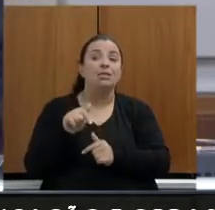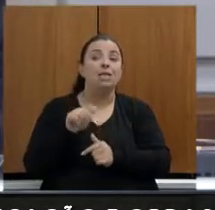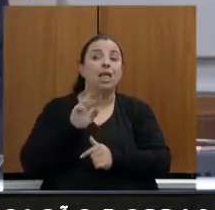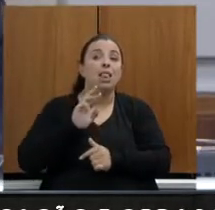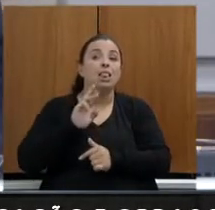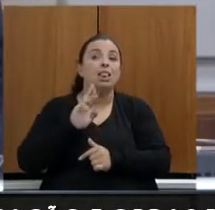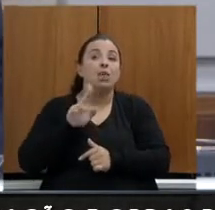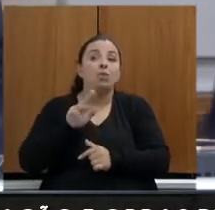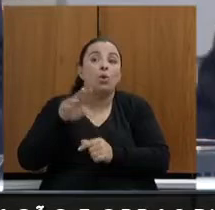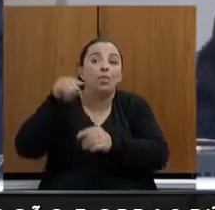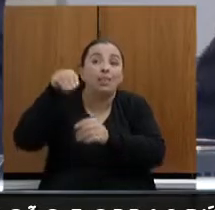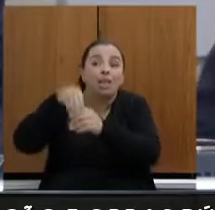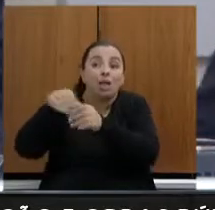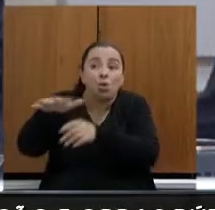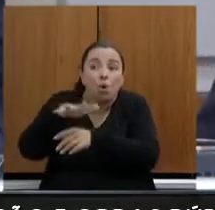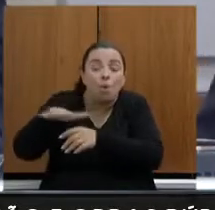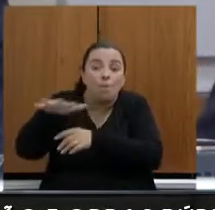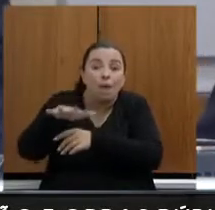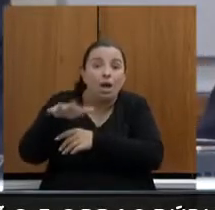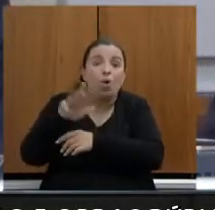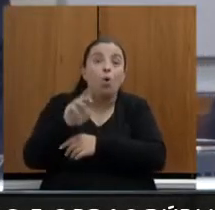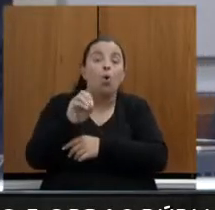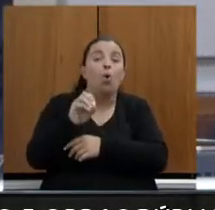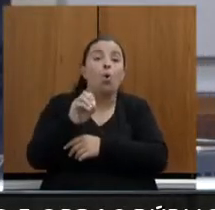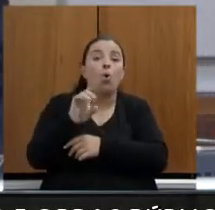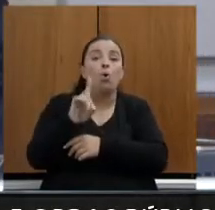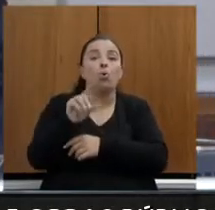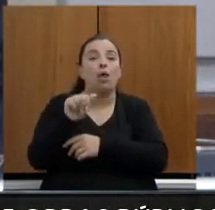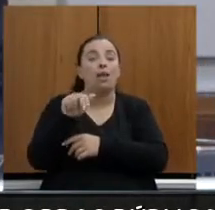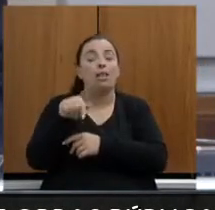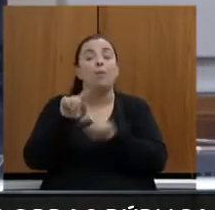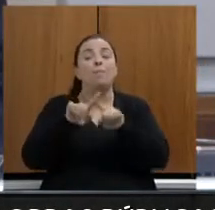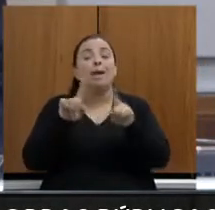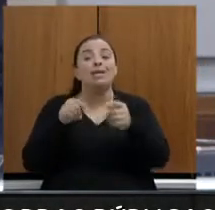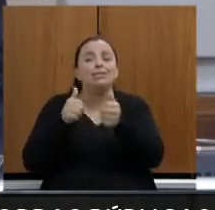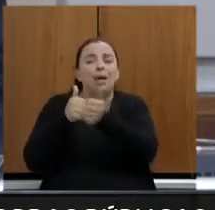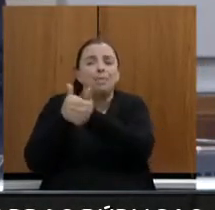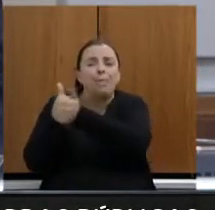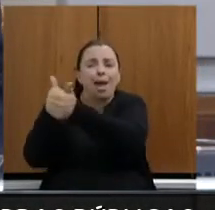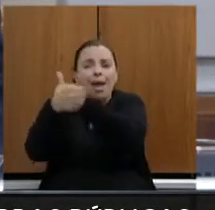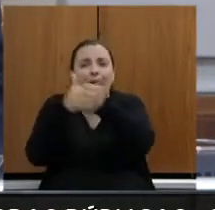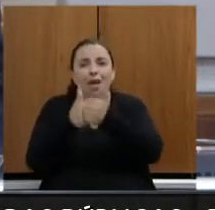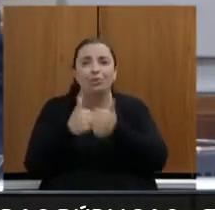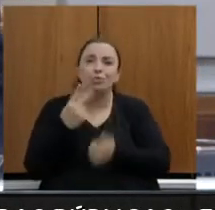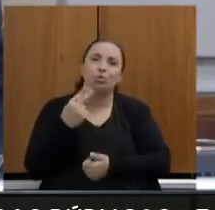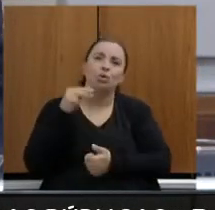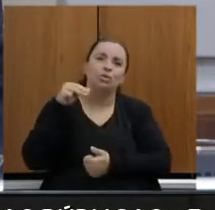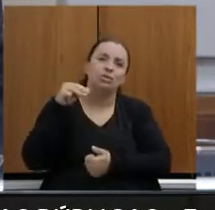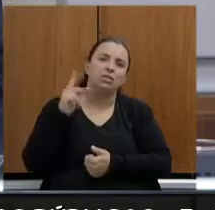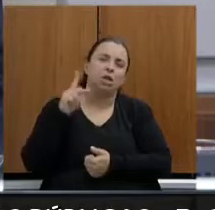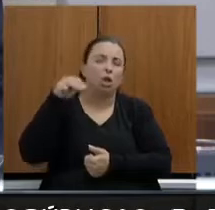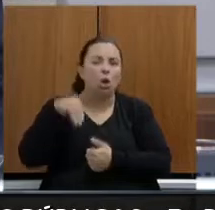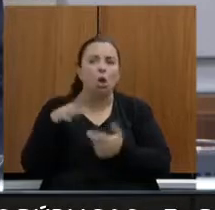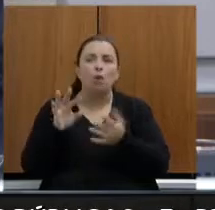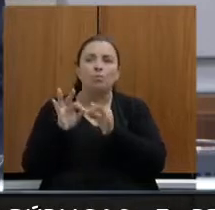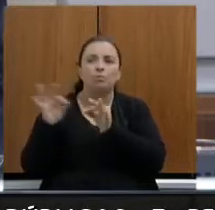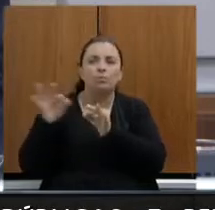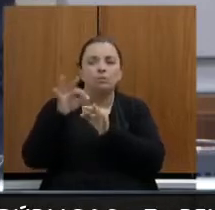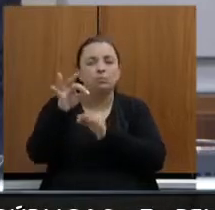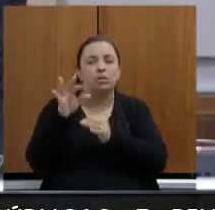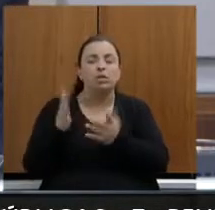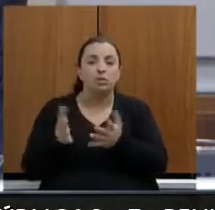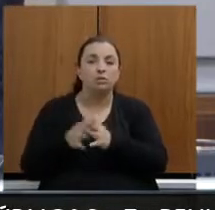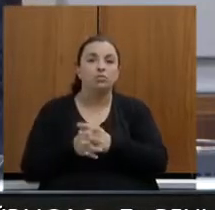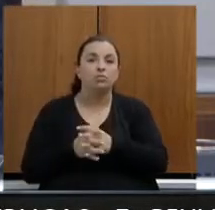próximas, a dois quilômetros, três quilômetros. E essas comunidades, pela resolução 169 da Organização Internacional do Trabalho,